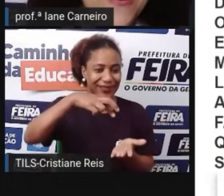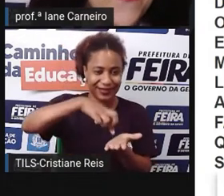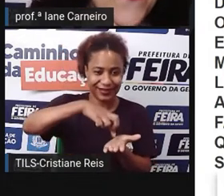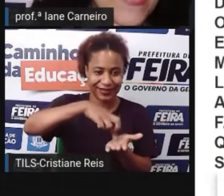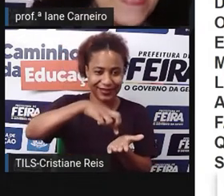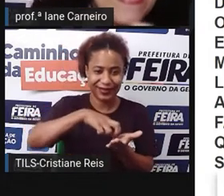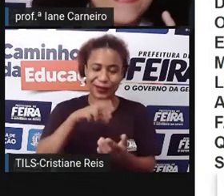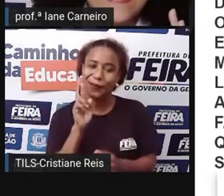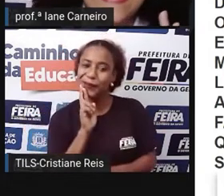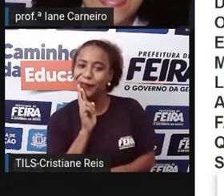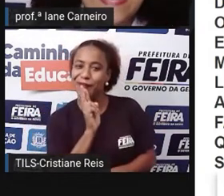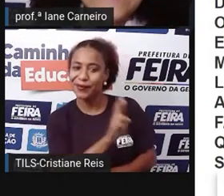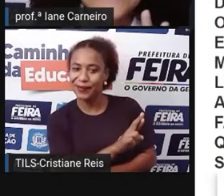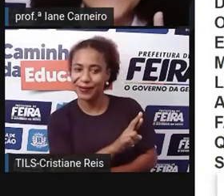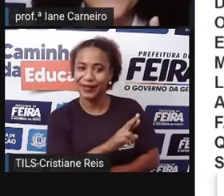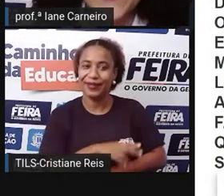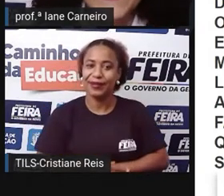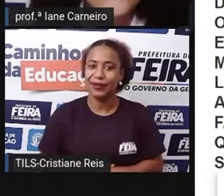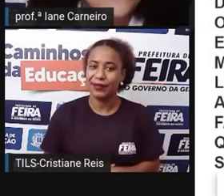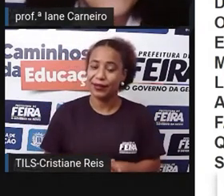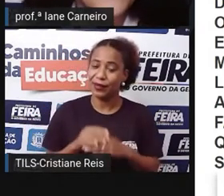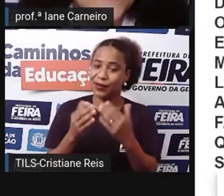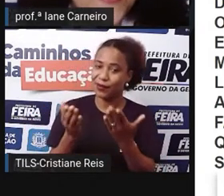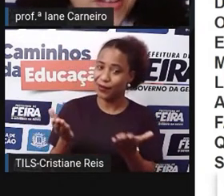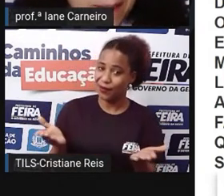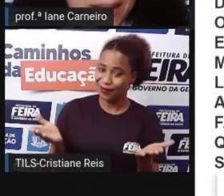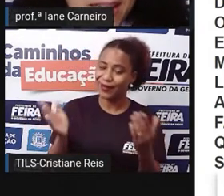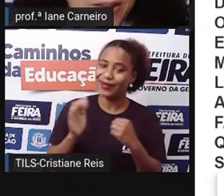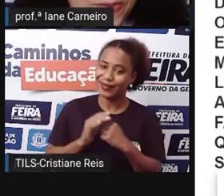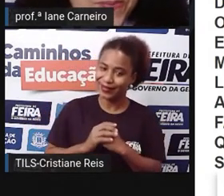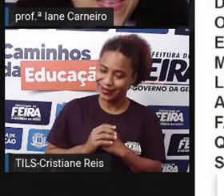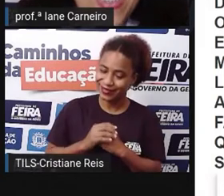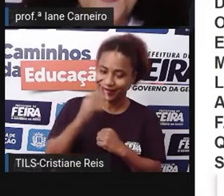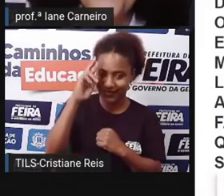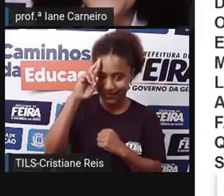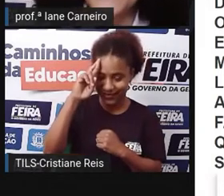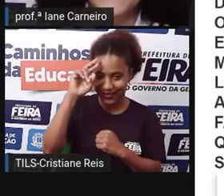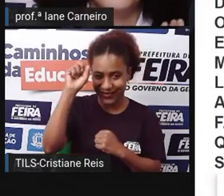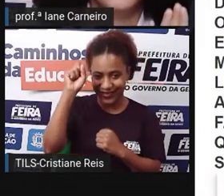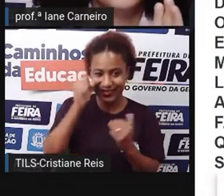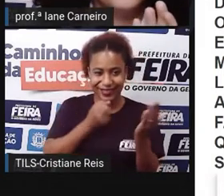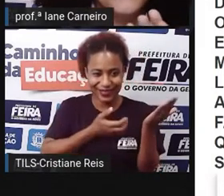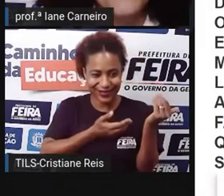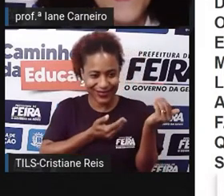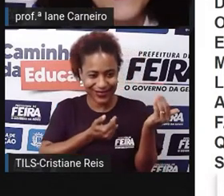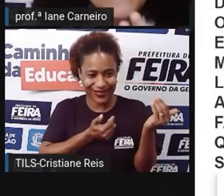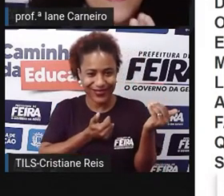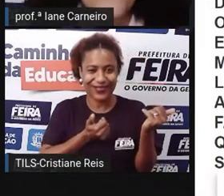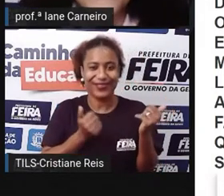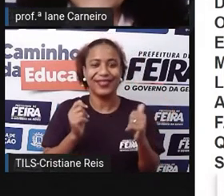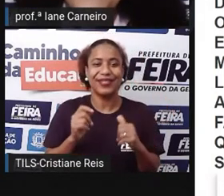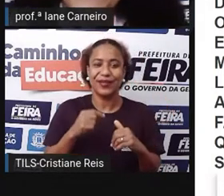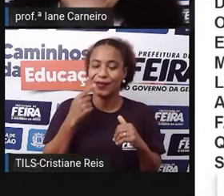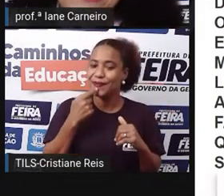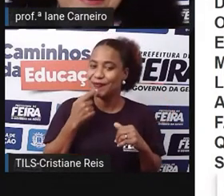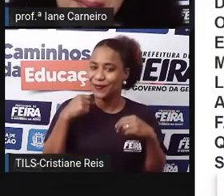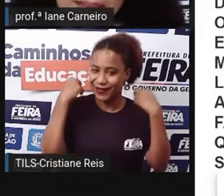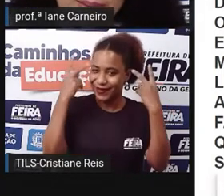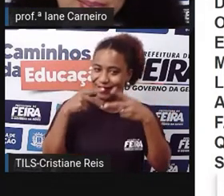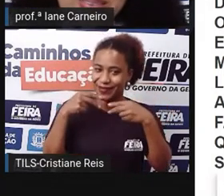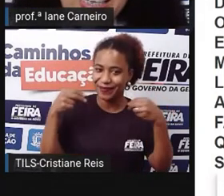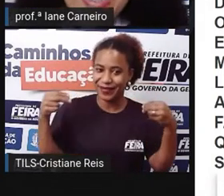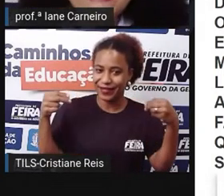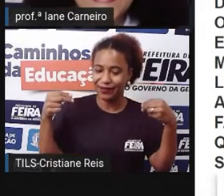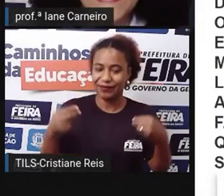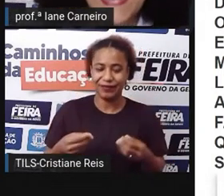Chapeuzinho. Cara senhorita Chapeuzinho Vermelho, fiquei feliz demais ao receber o seu e